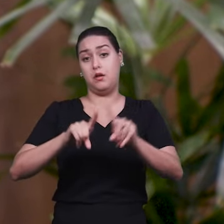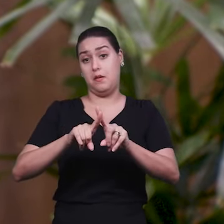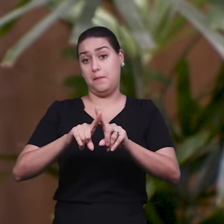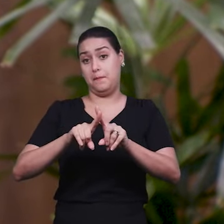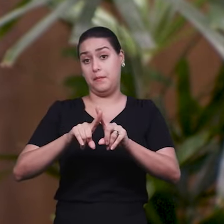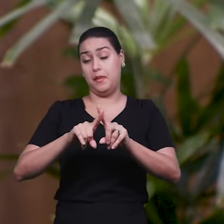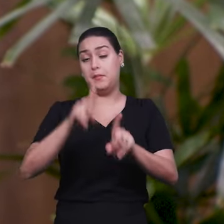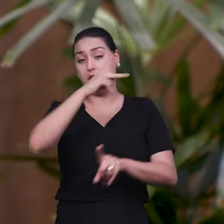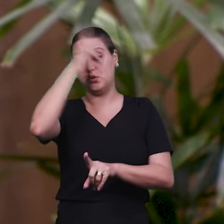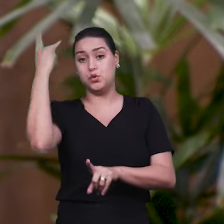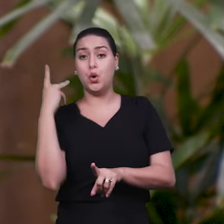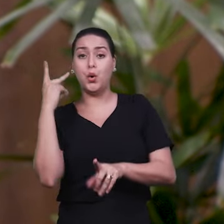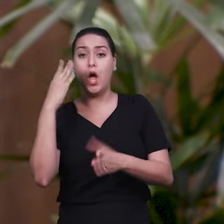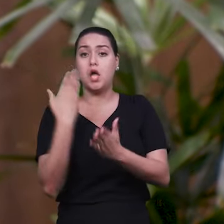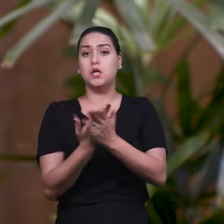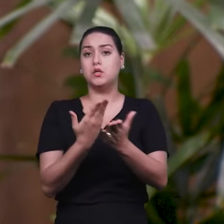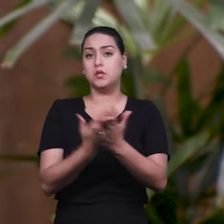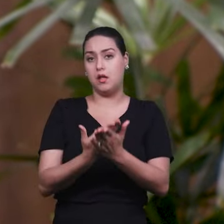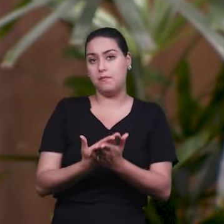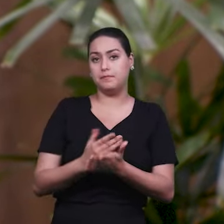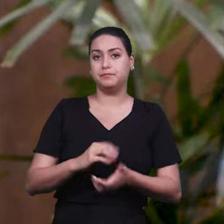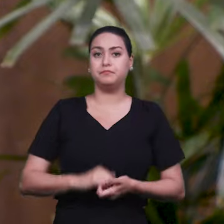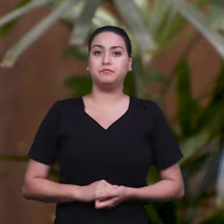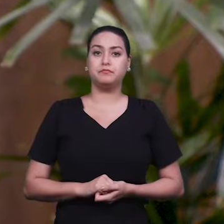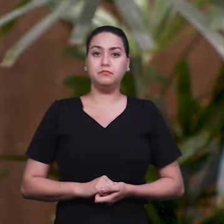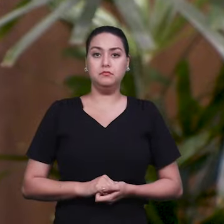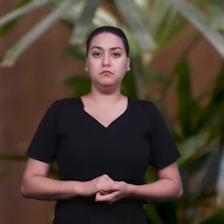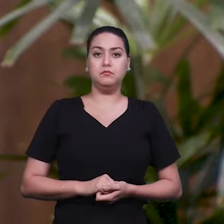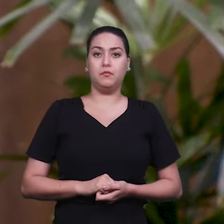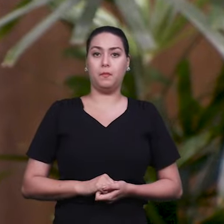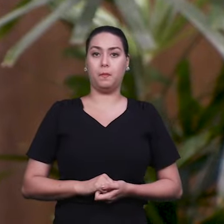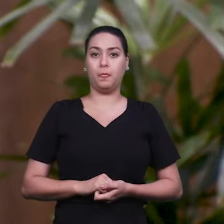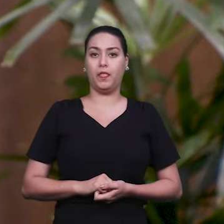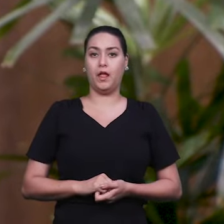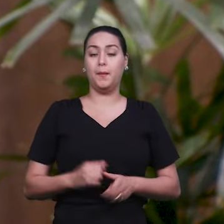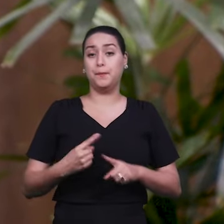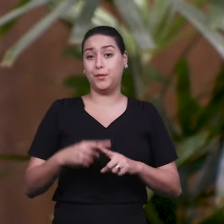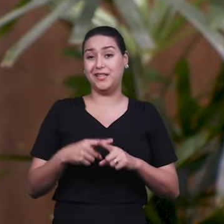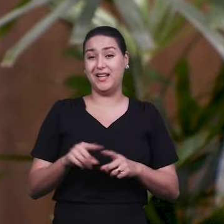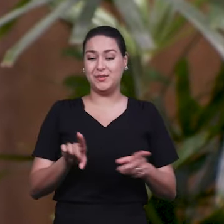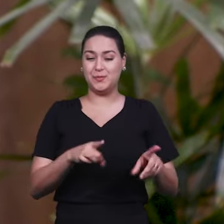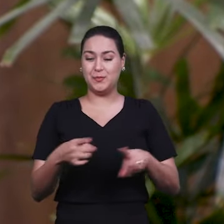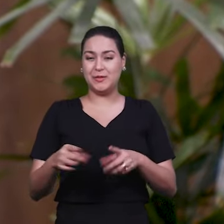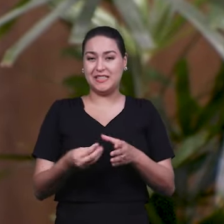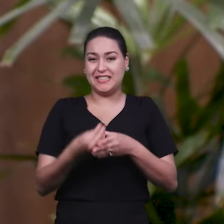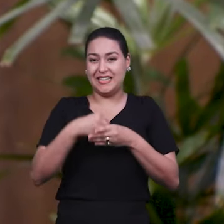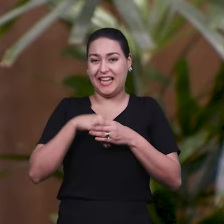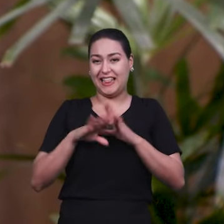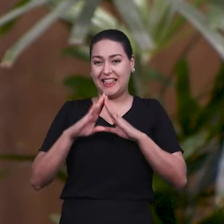estávamos até conversando aqui, geralmente, os músicos da igreja, primeiro foram, né,